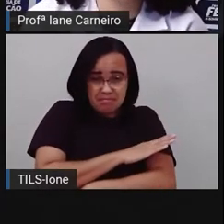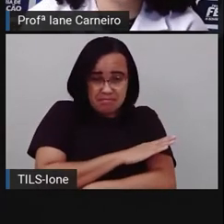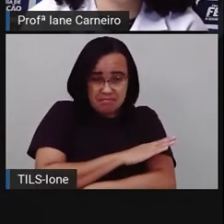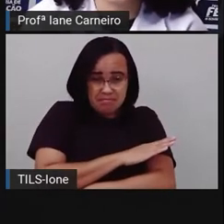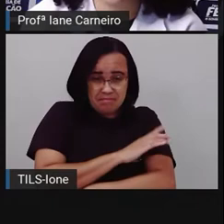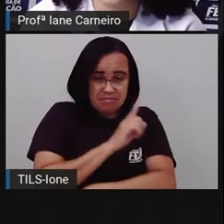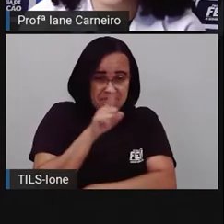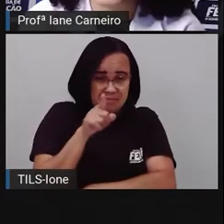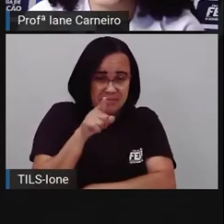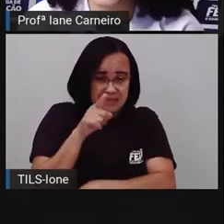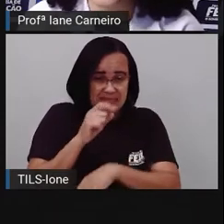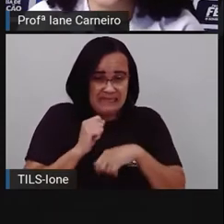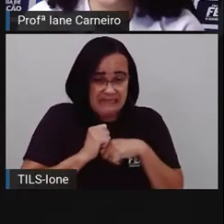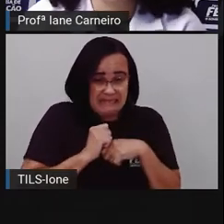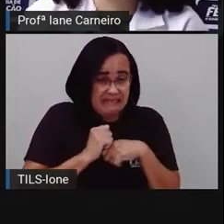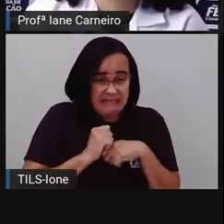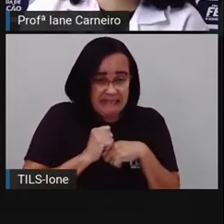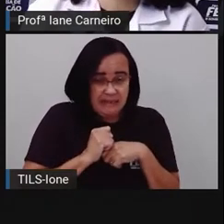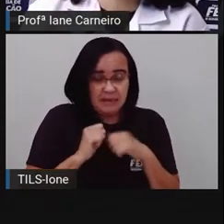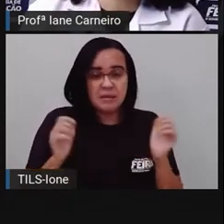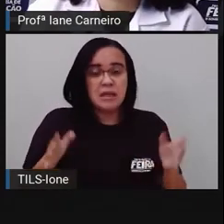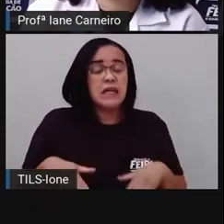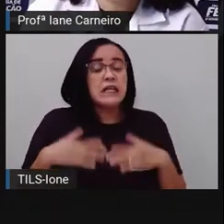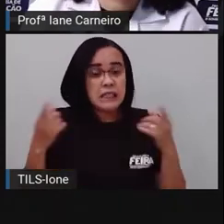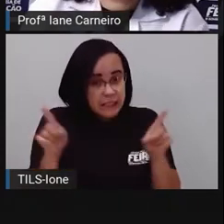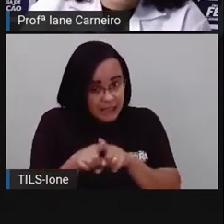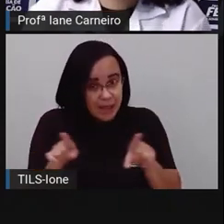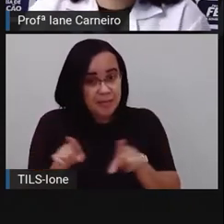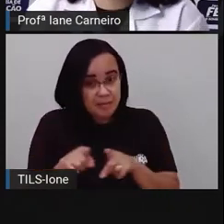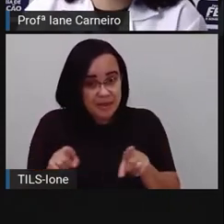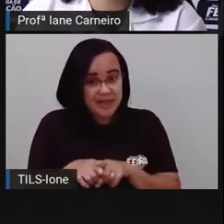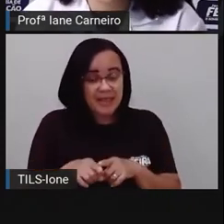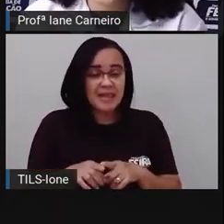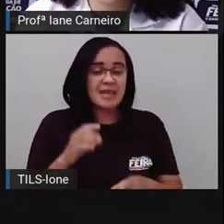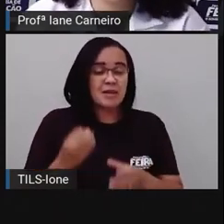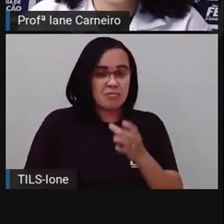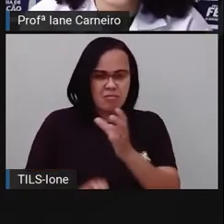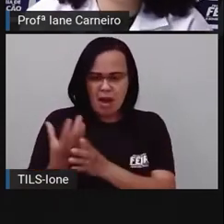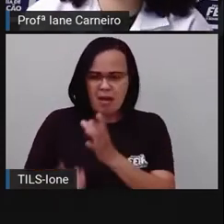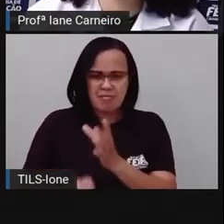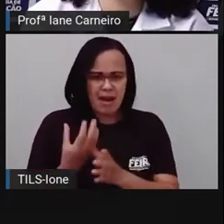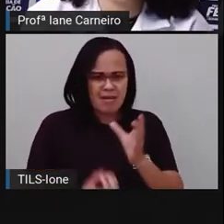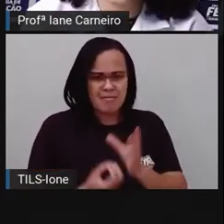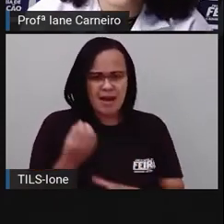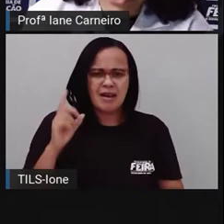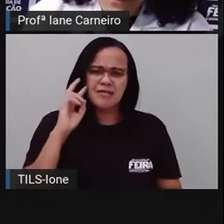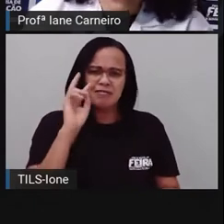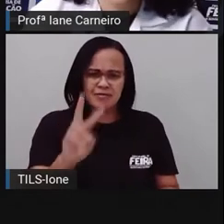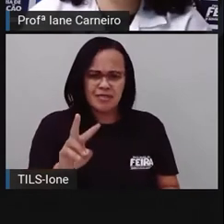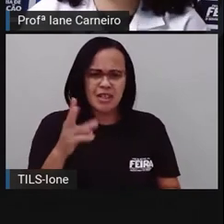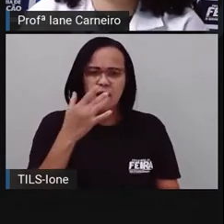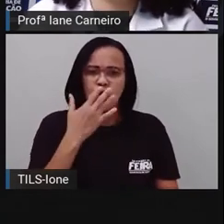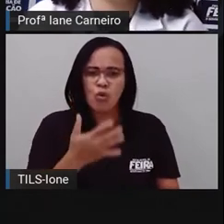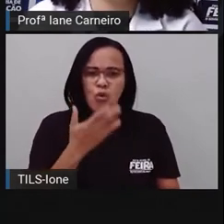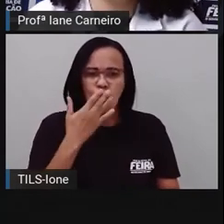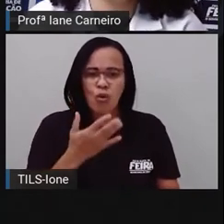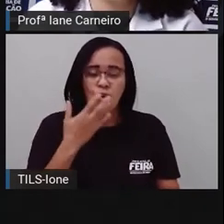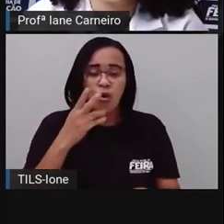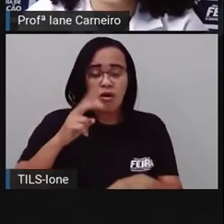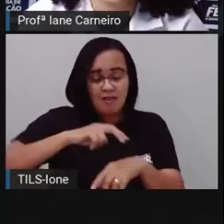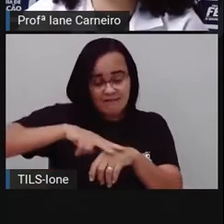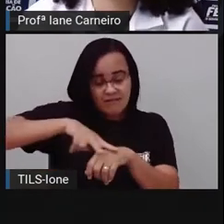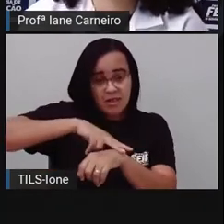Olha só que sapão esse. E aparecem algumas cores, né? A cor verde, né?